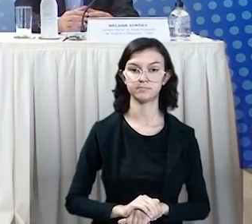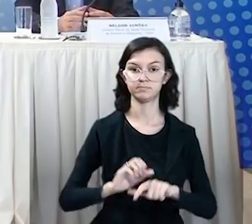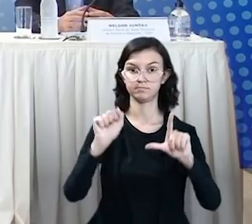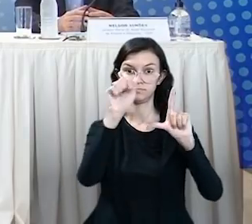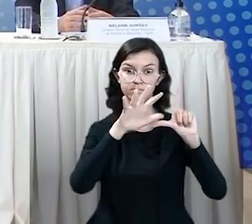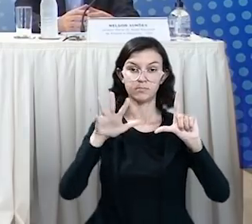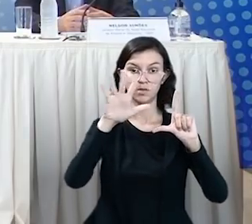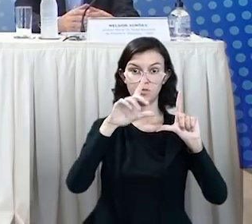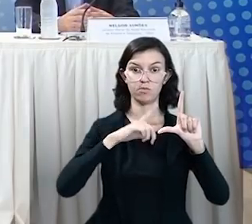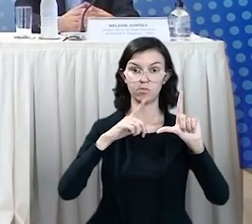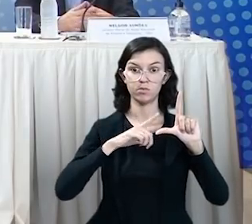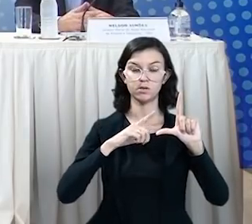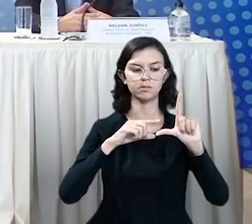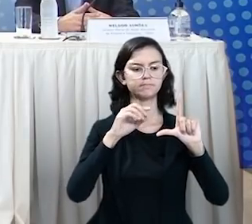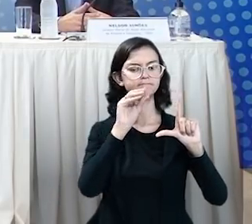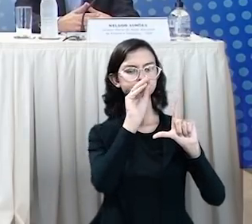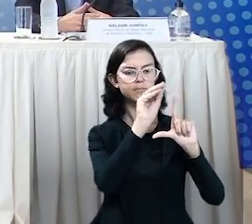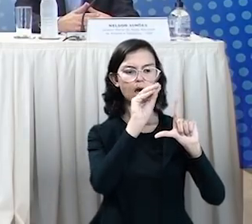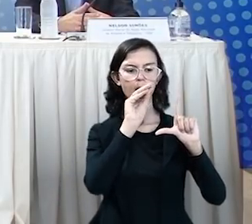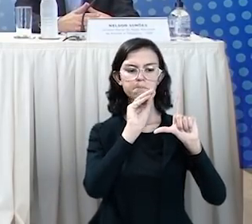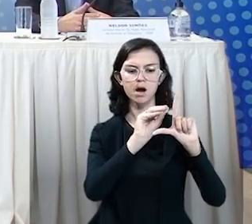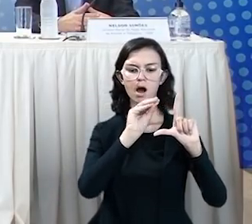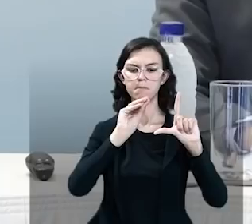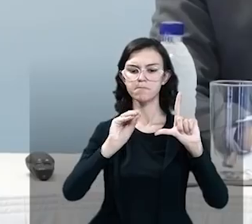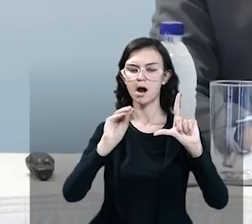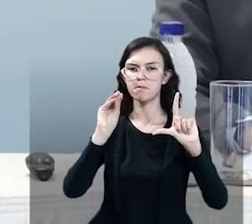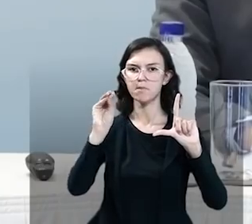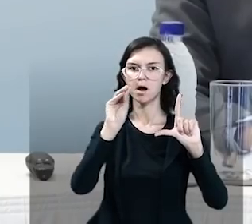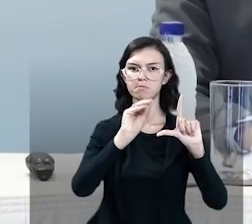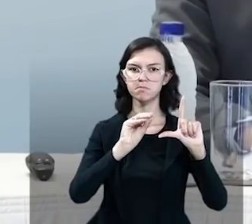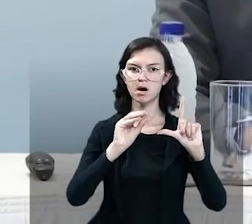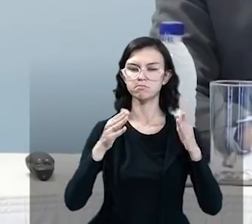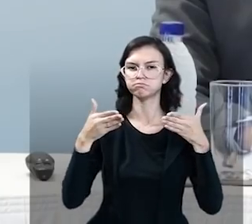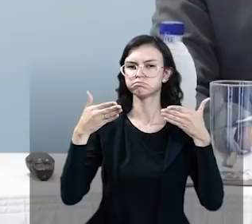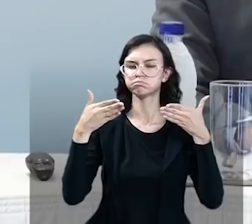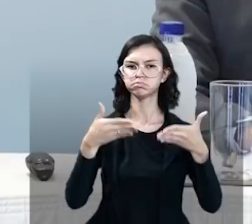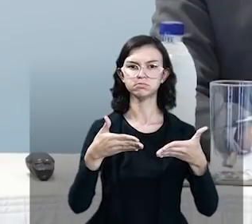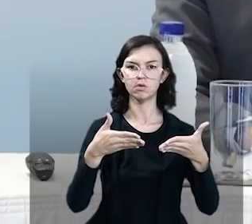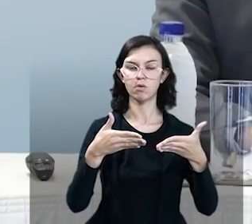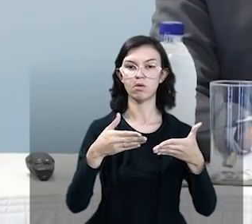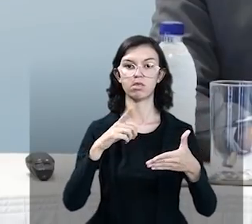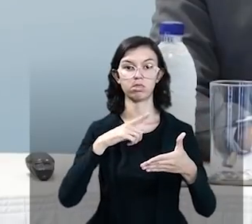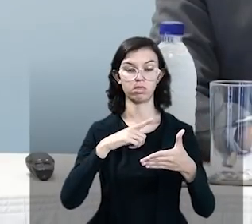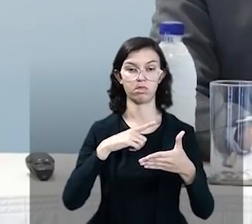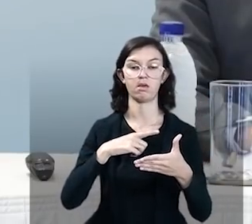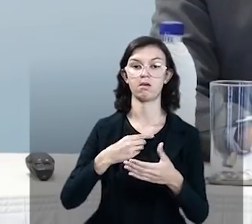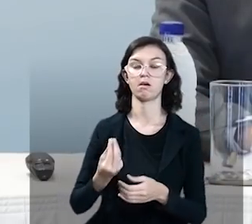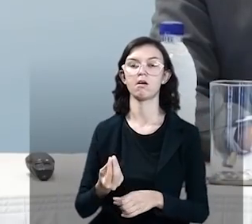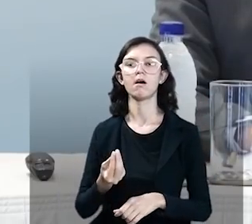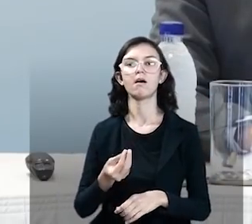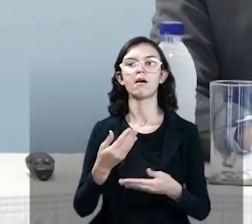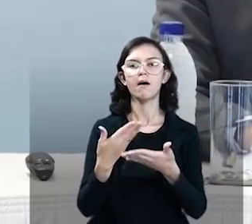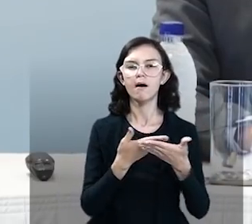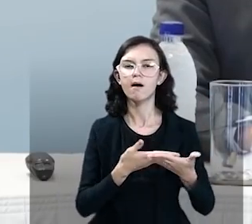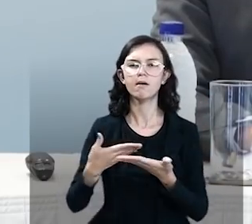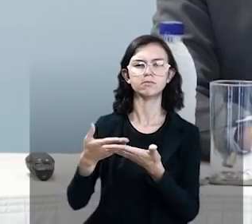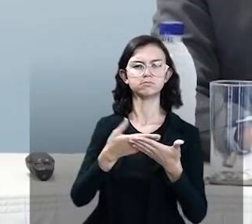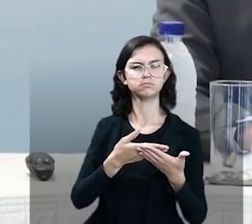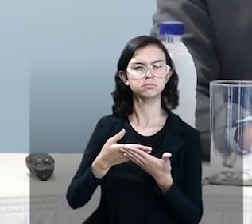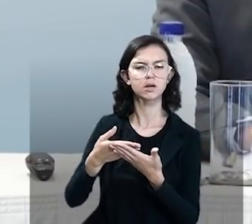disponibilizados canais exclusivos, videoaulas, transmissões ao vivo,